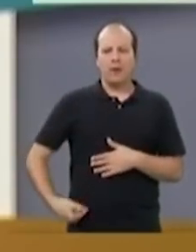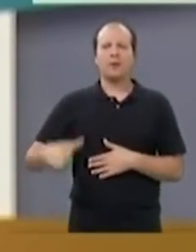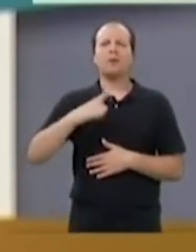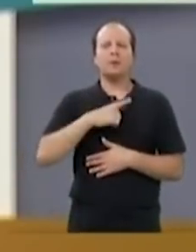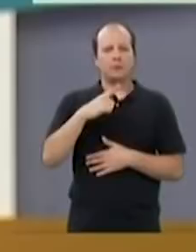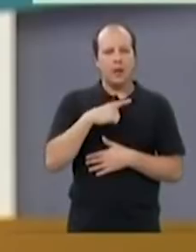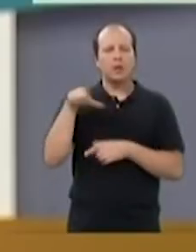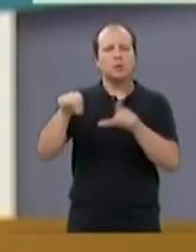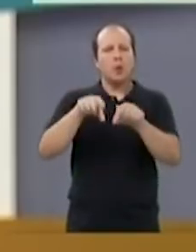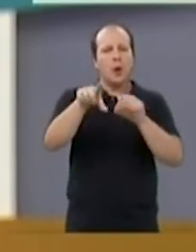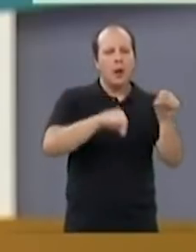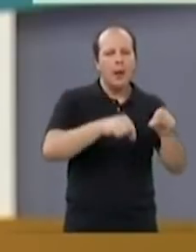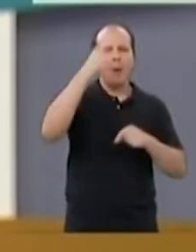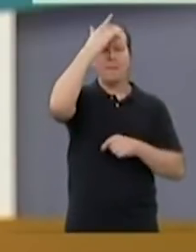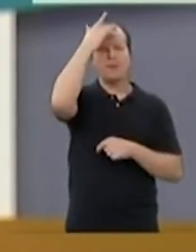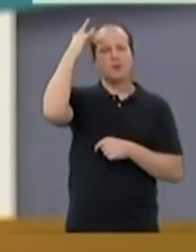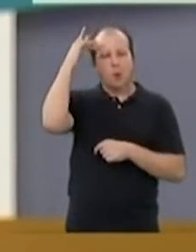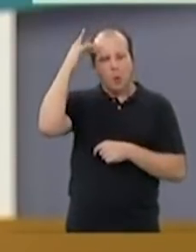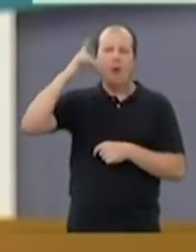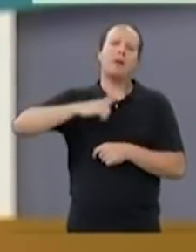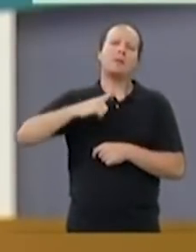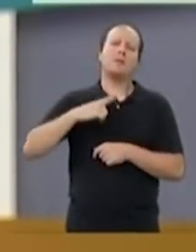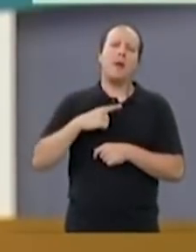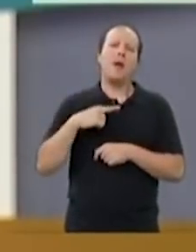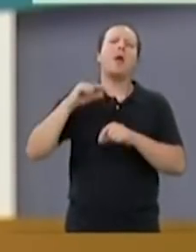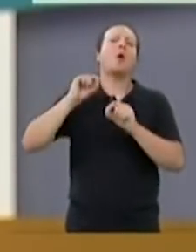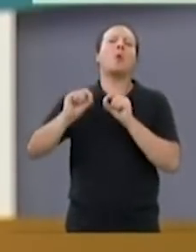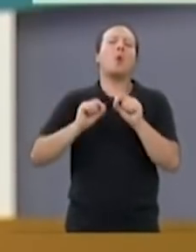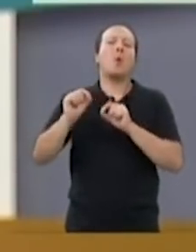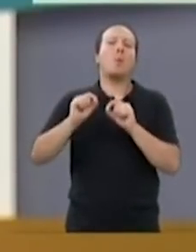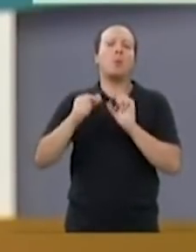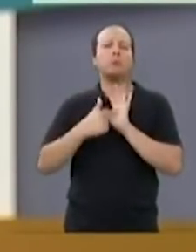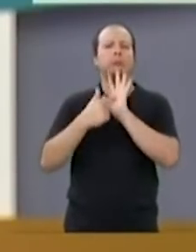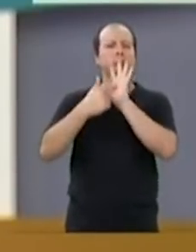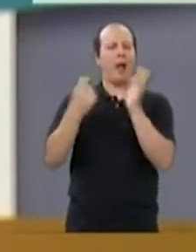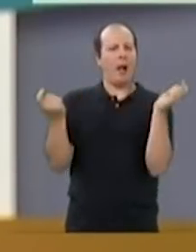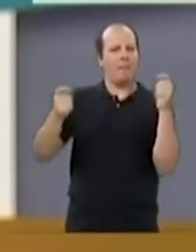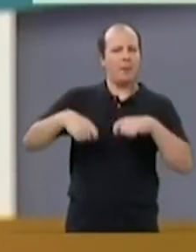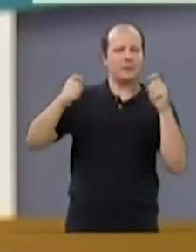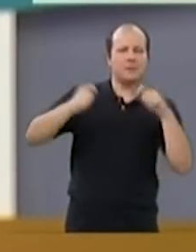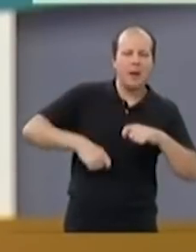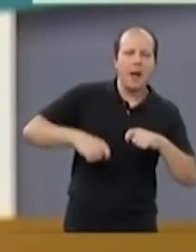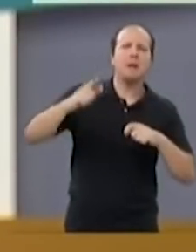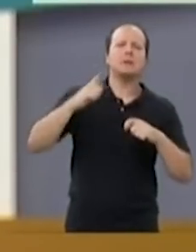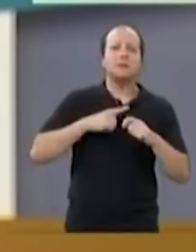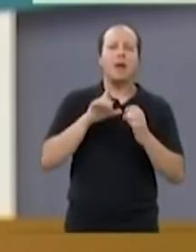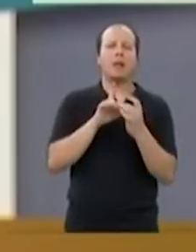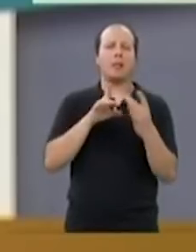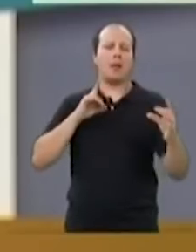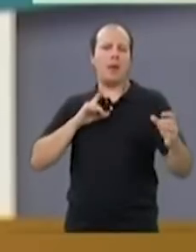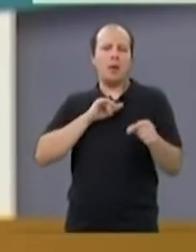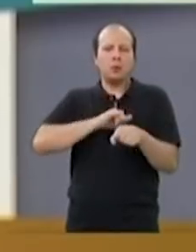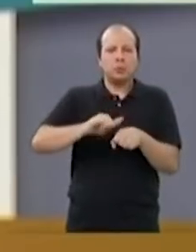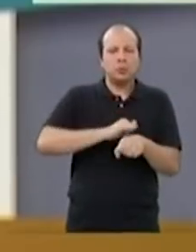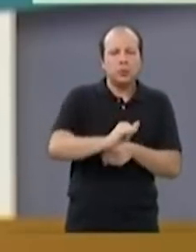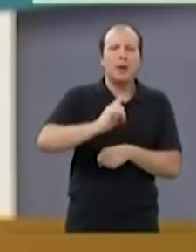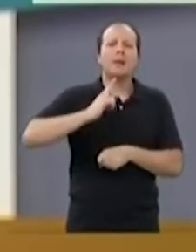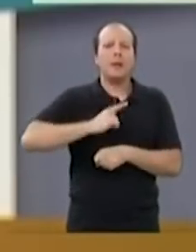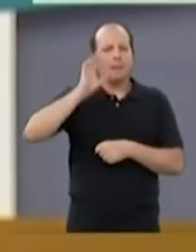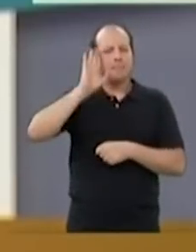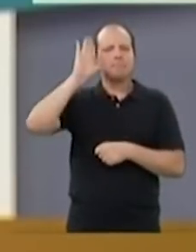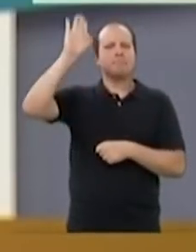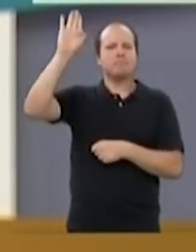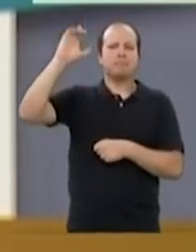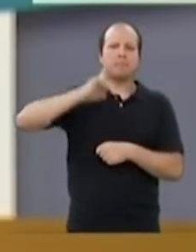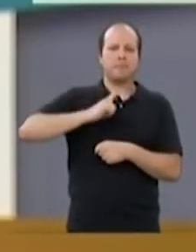as pessoas com critério de idoneidade ética, capacidade técnica e blindar as instituições públicas